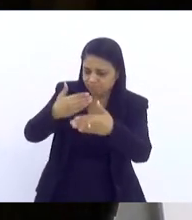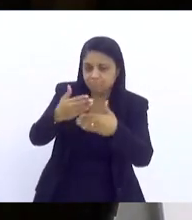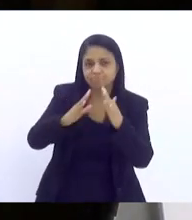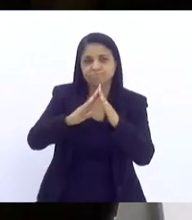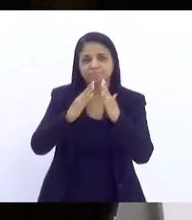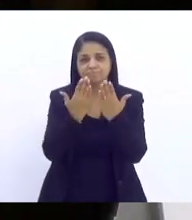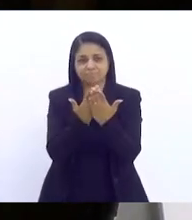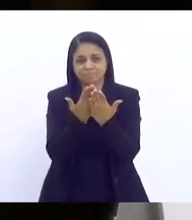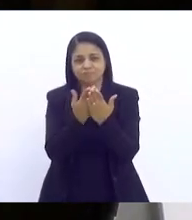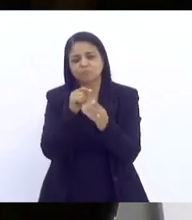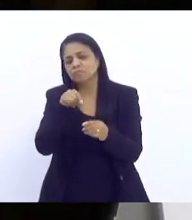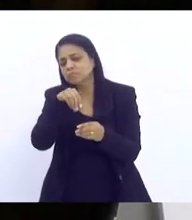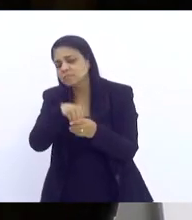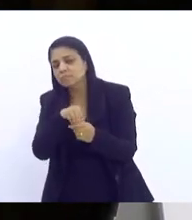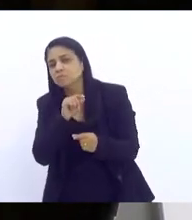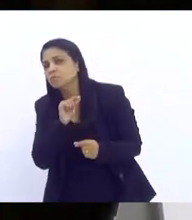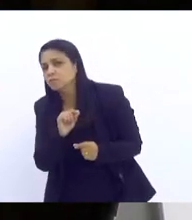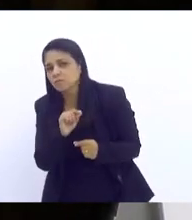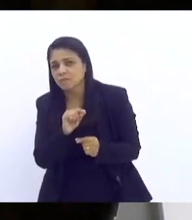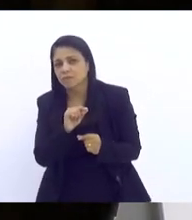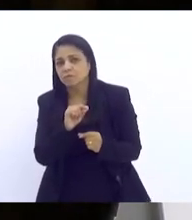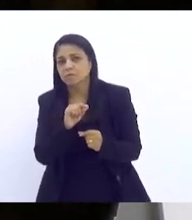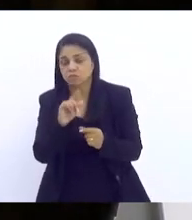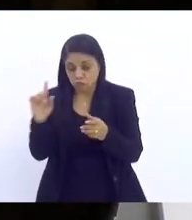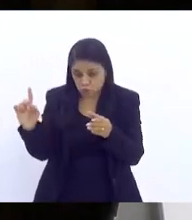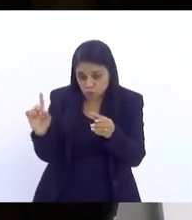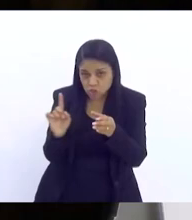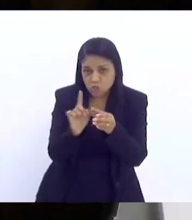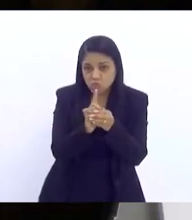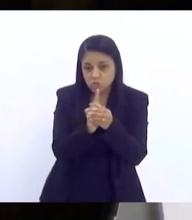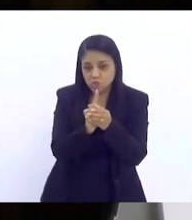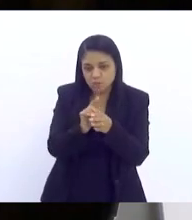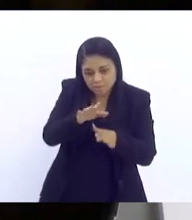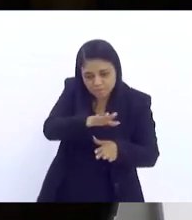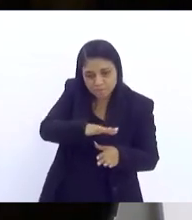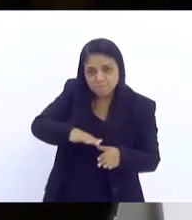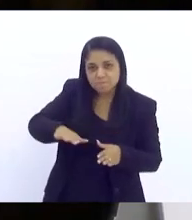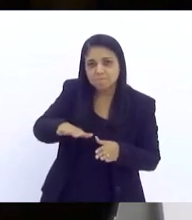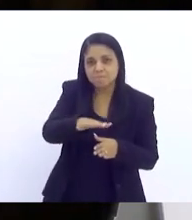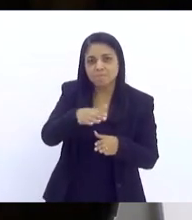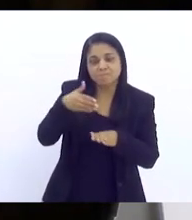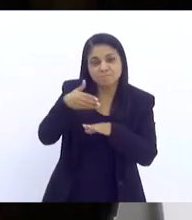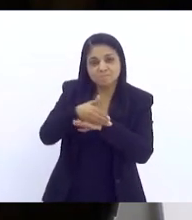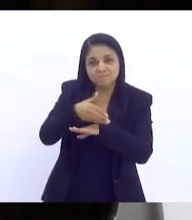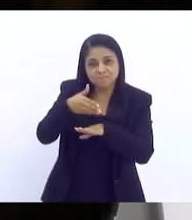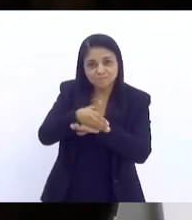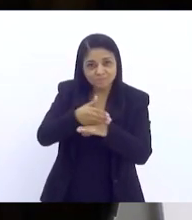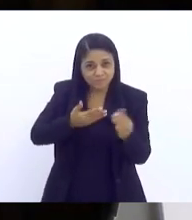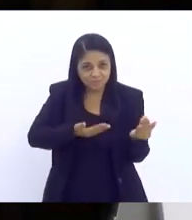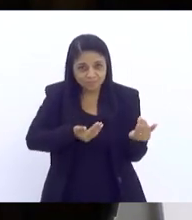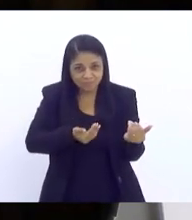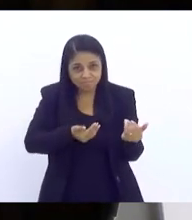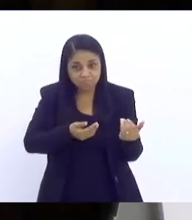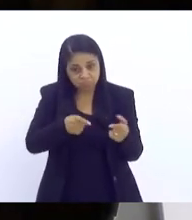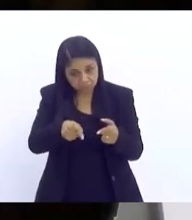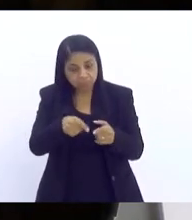Porque, quando você inclui os adolescentes nos espaços de participação, eles têm o que falar.